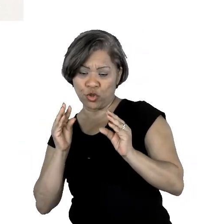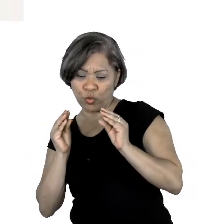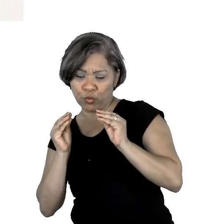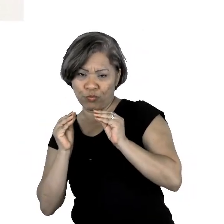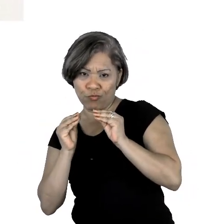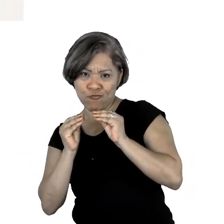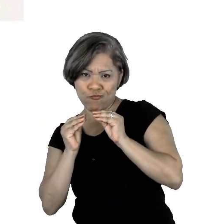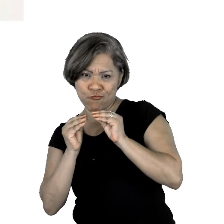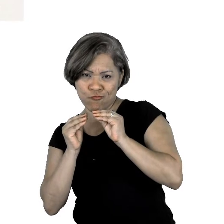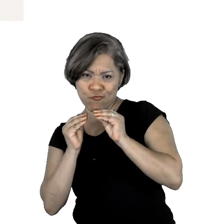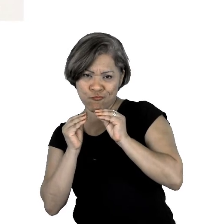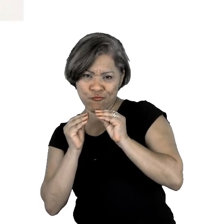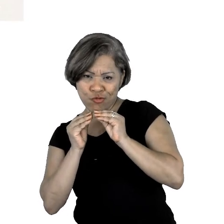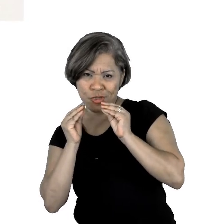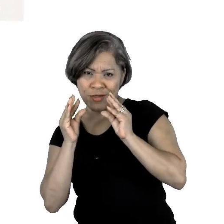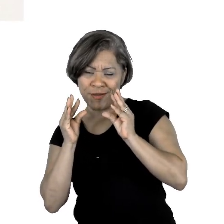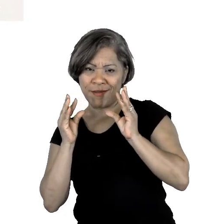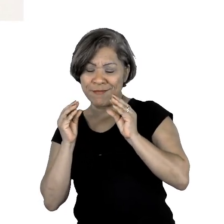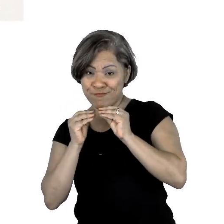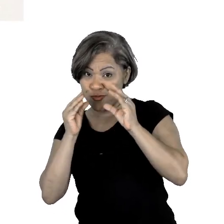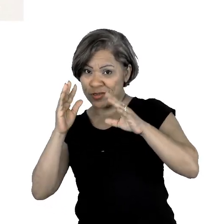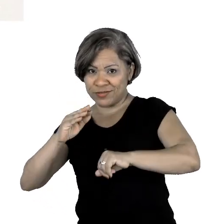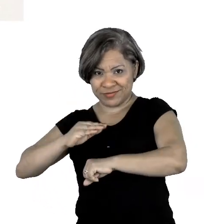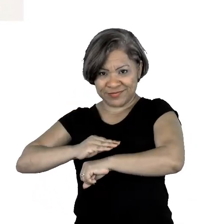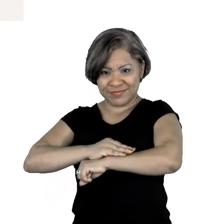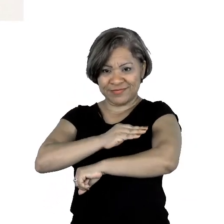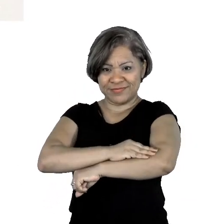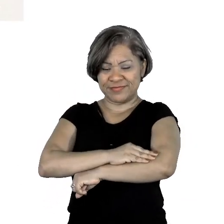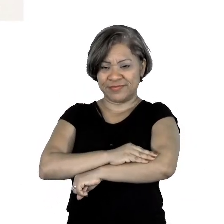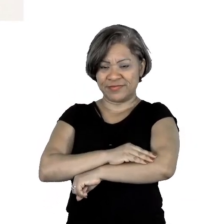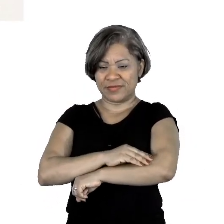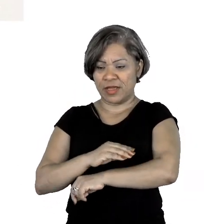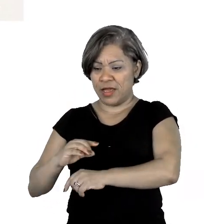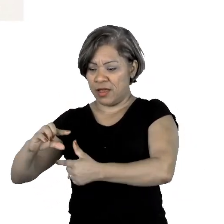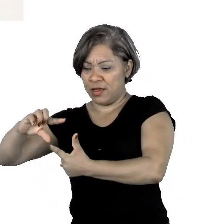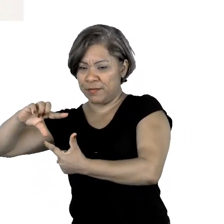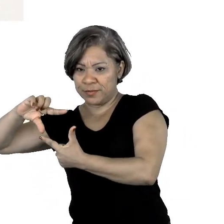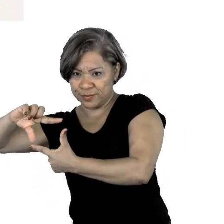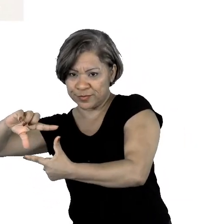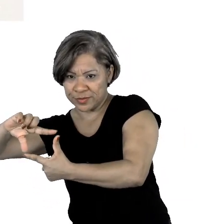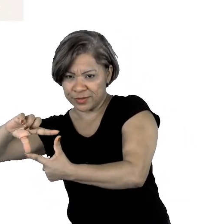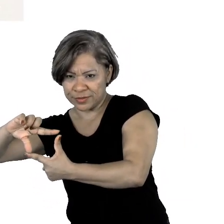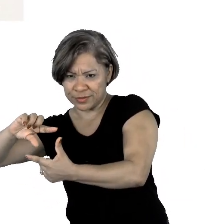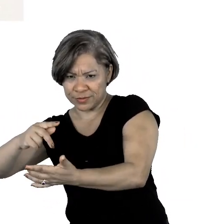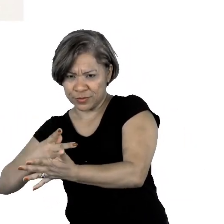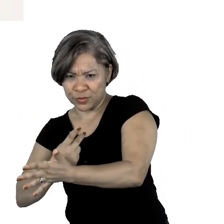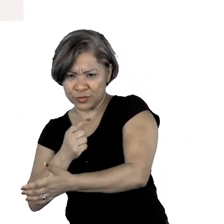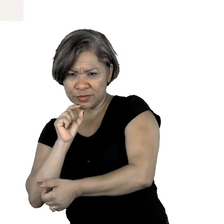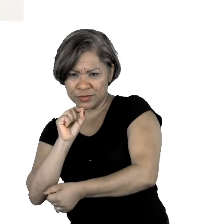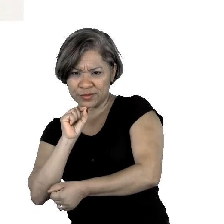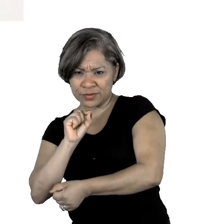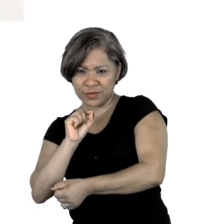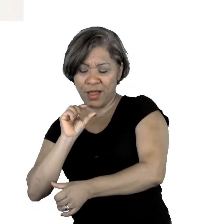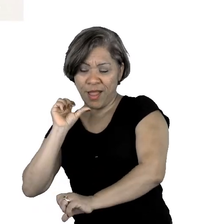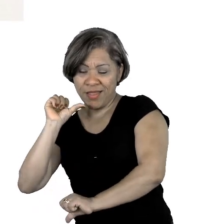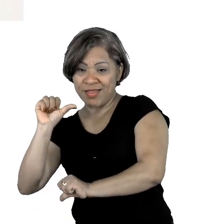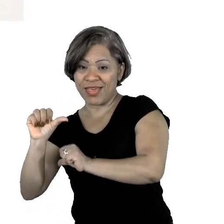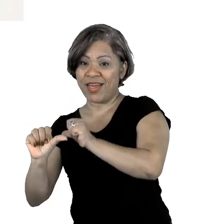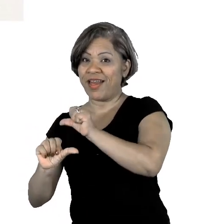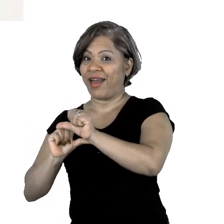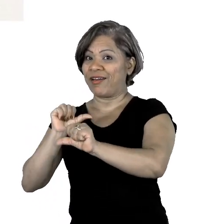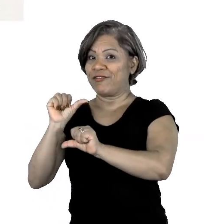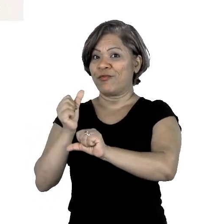Deu um beijinho no sapo. E o terceiro, o que aconteceu? O sapinho se transformou num belo